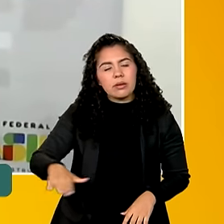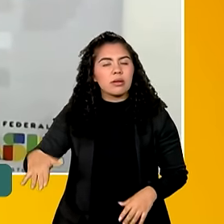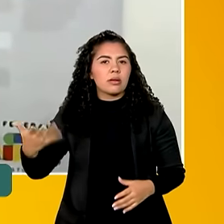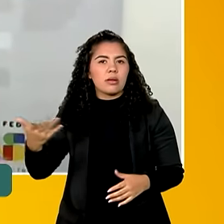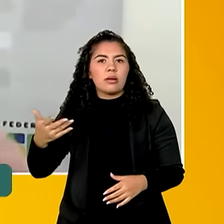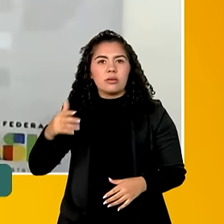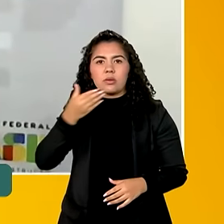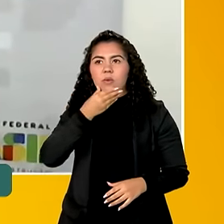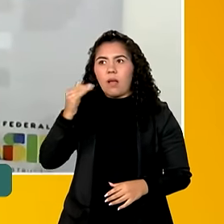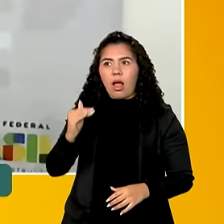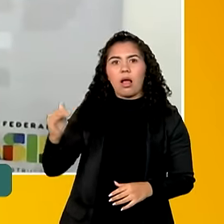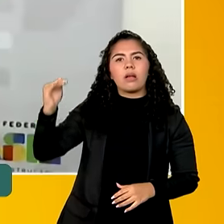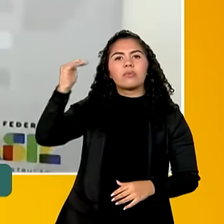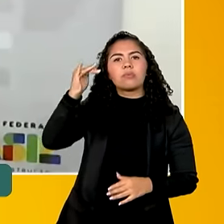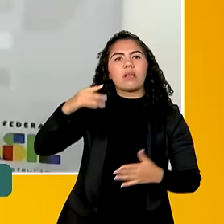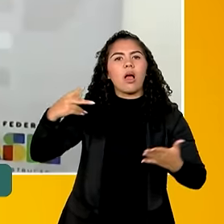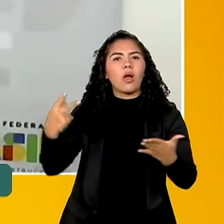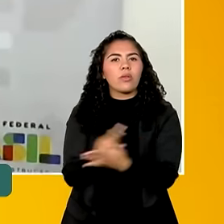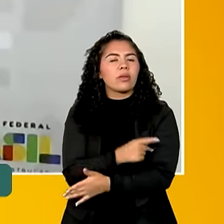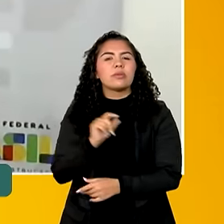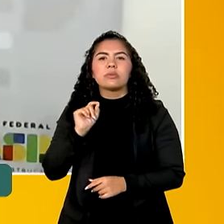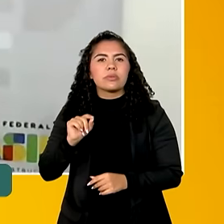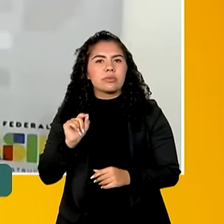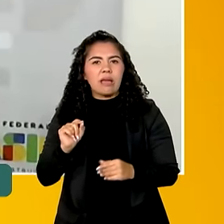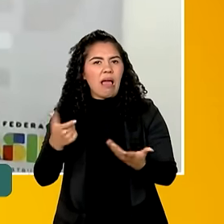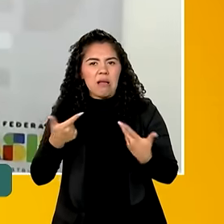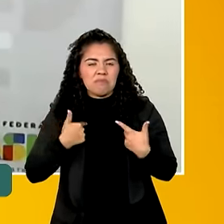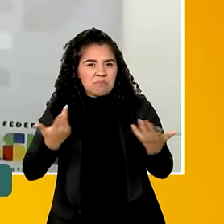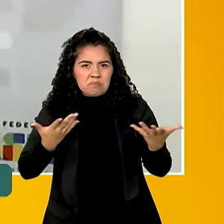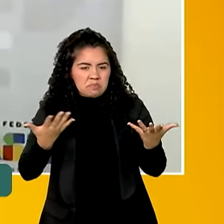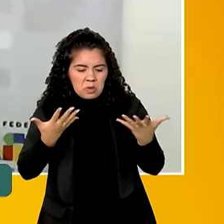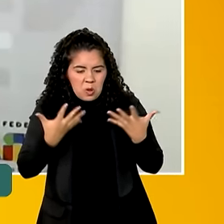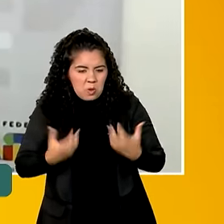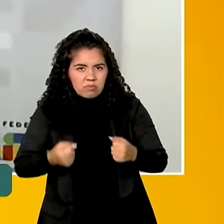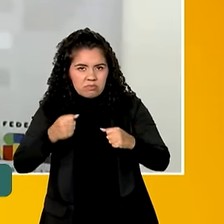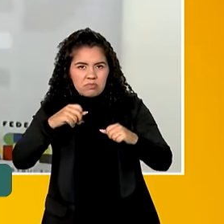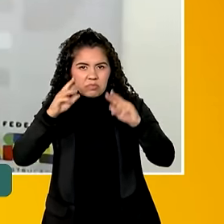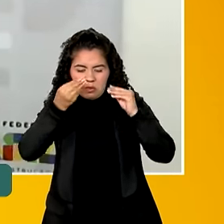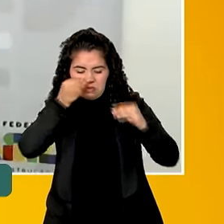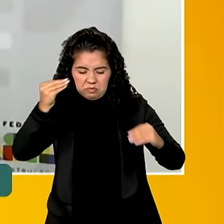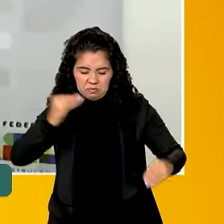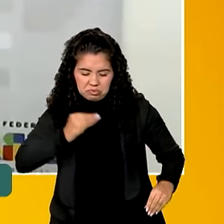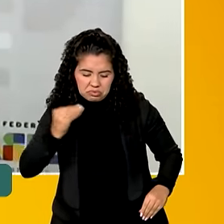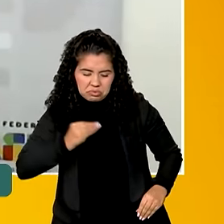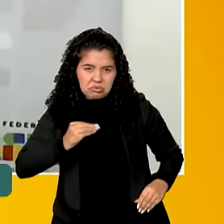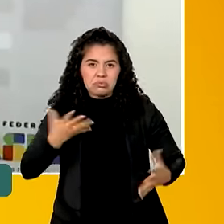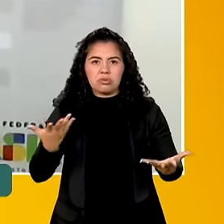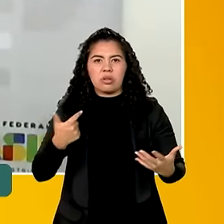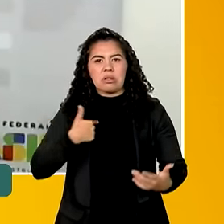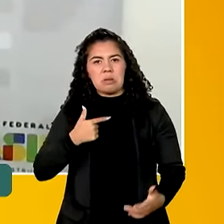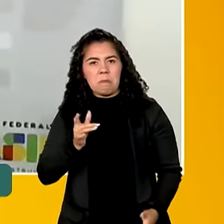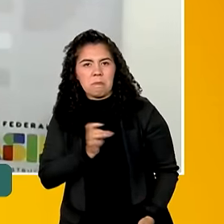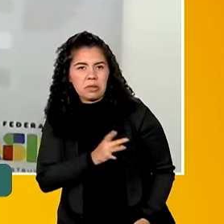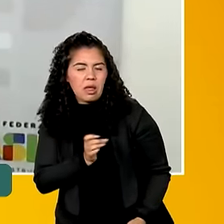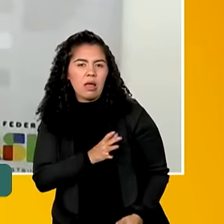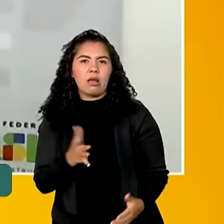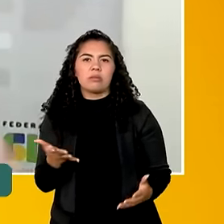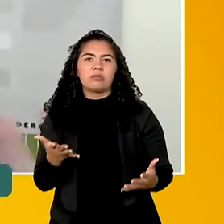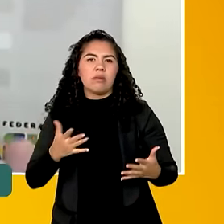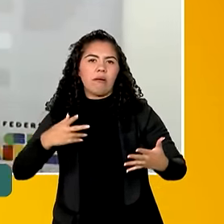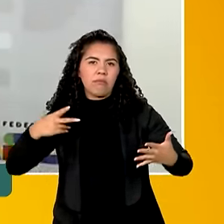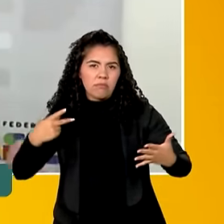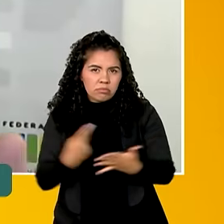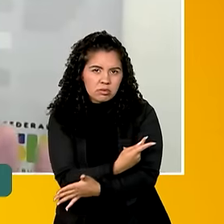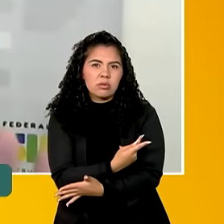gente muitas vezes a negar as nossas dores, negar que está com medo e só faça os homens